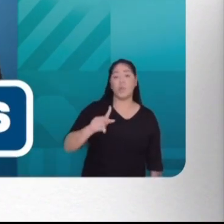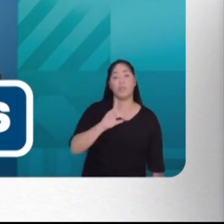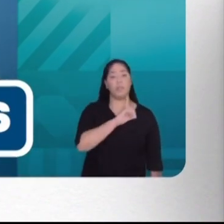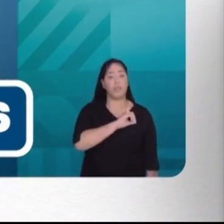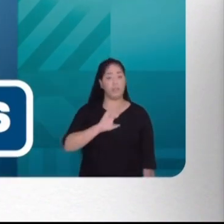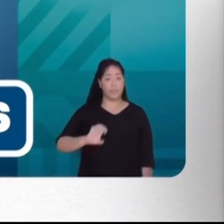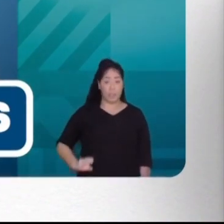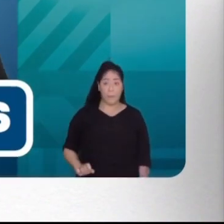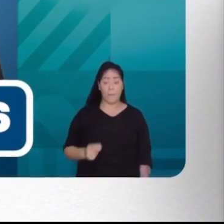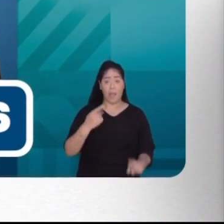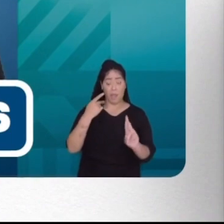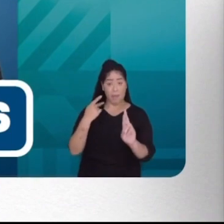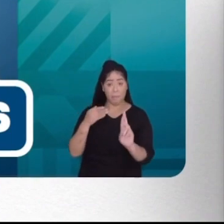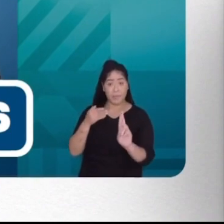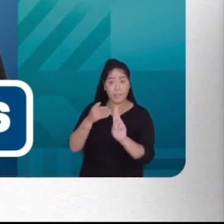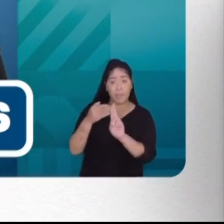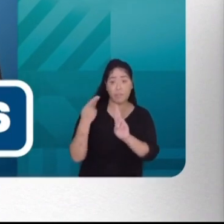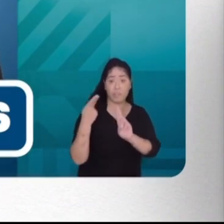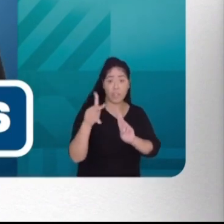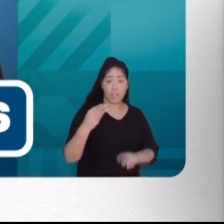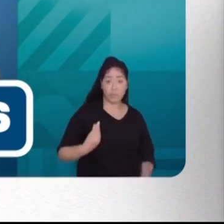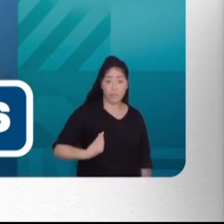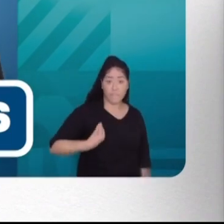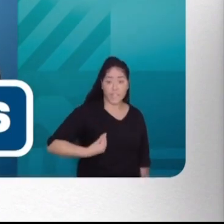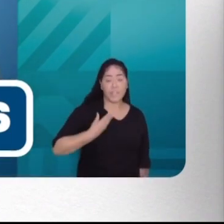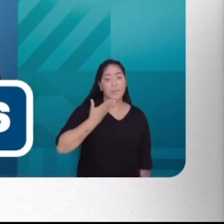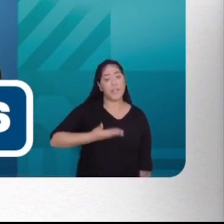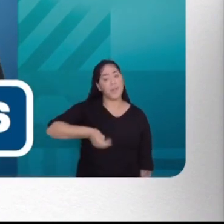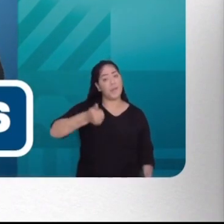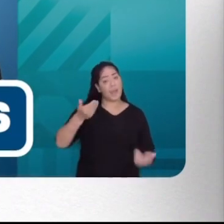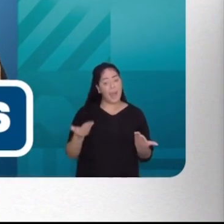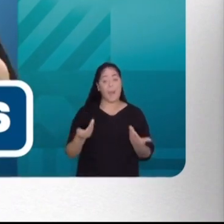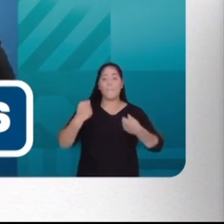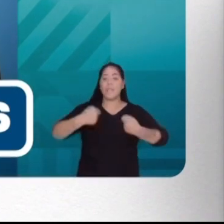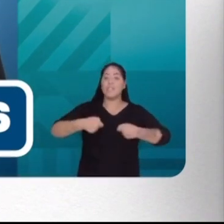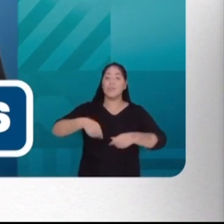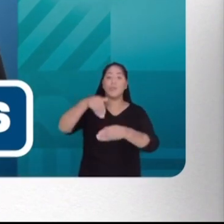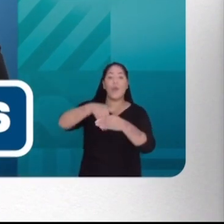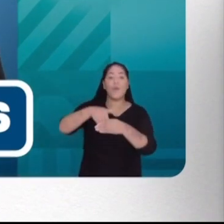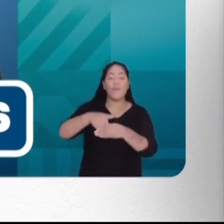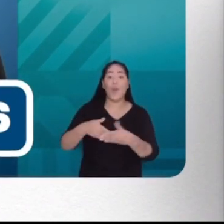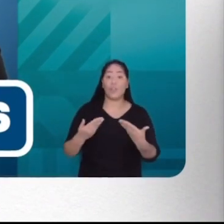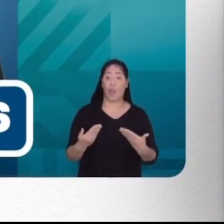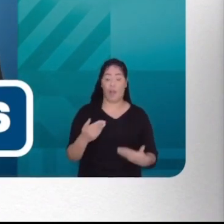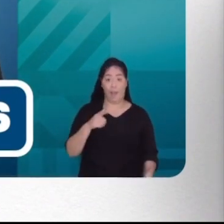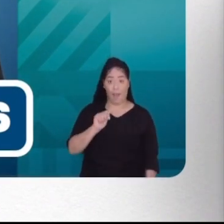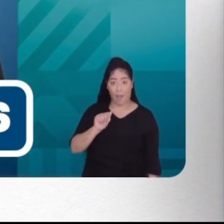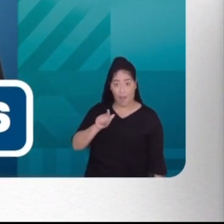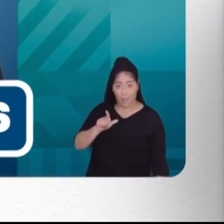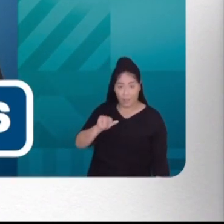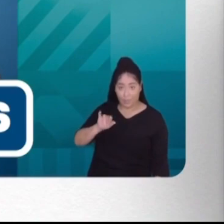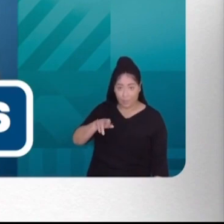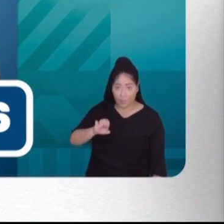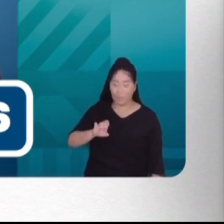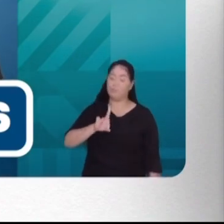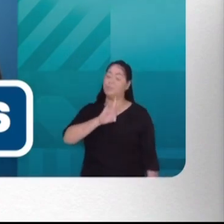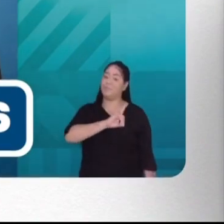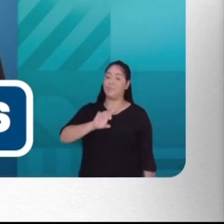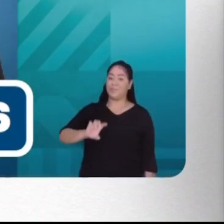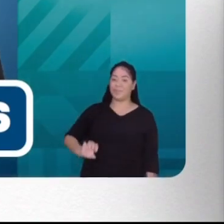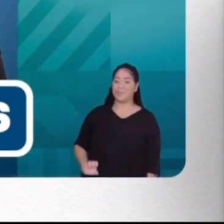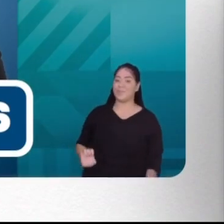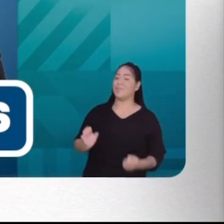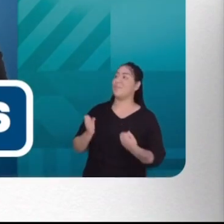estadual para te representar e ajudar a melhorar a sua vida. Preciso do seu voto. Meu nome é Aline Teixeira. Para deputado